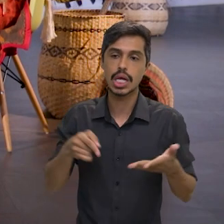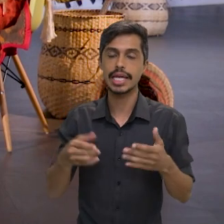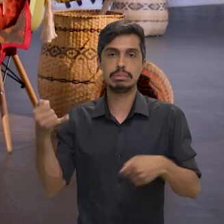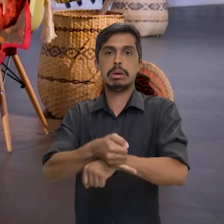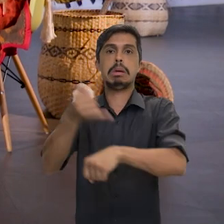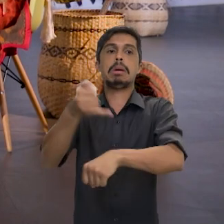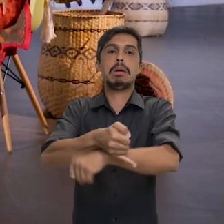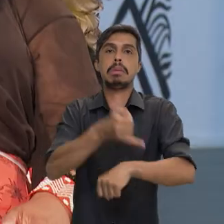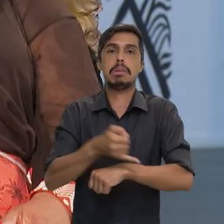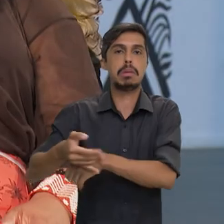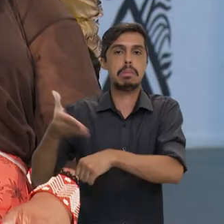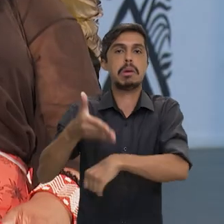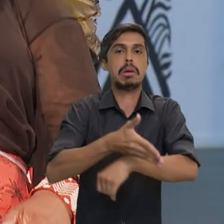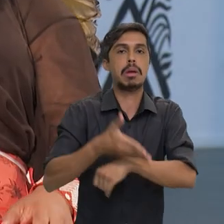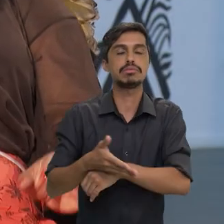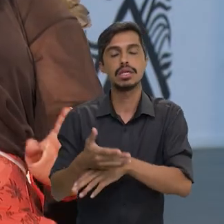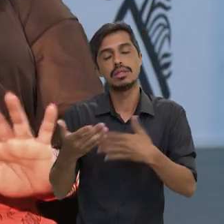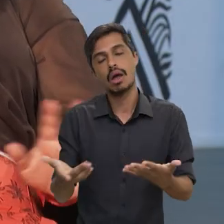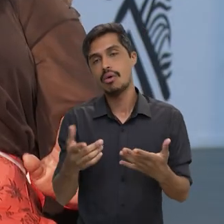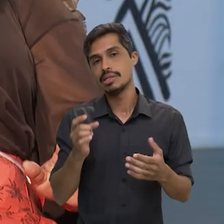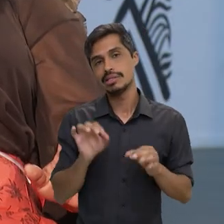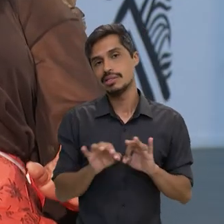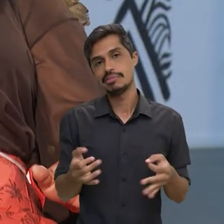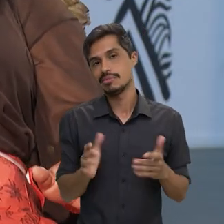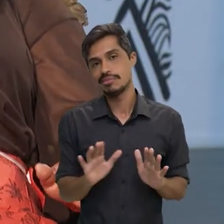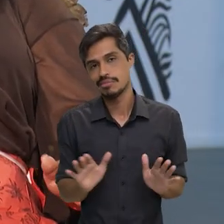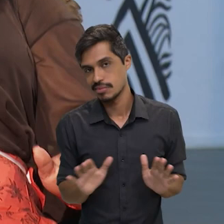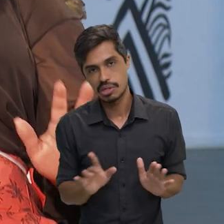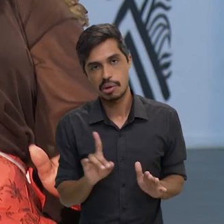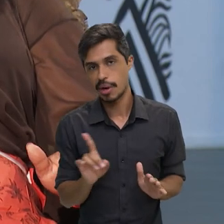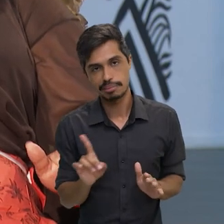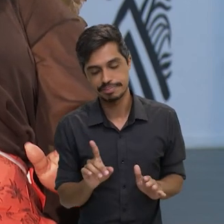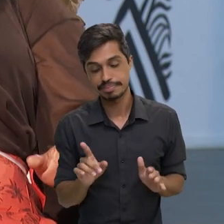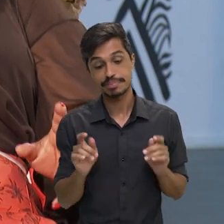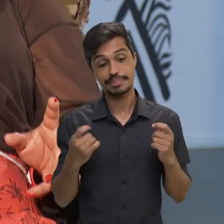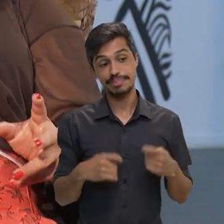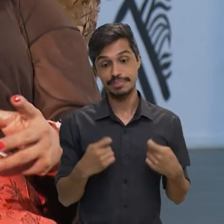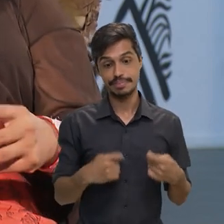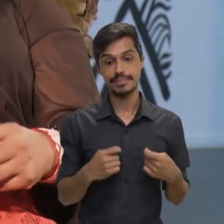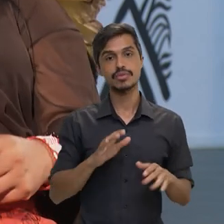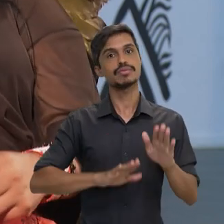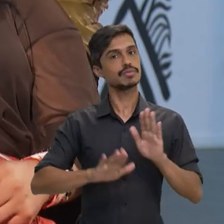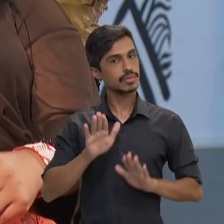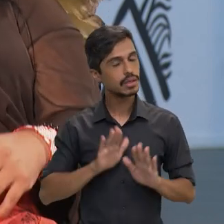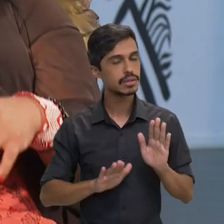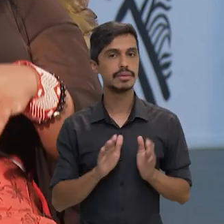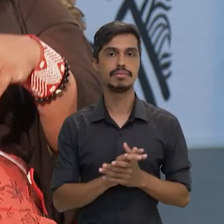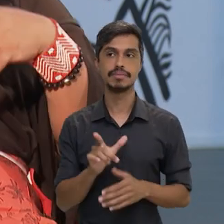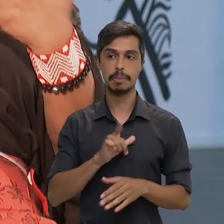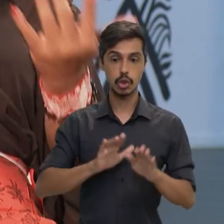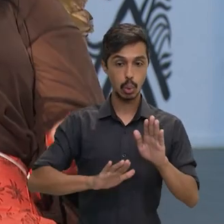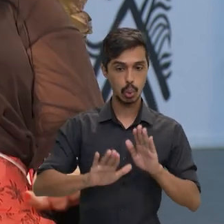essas invasões dentro dessas áreas. Então, não é um processo simples, né? Não é. É preciso a gente ter muito cuidado,